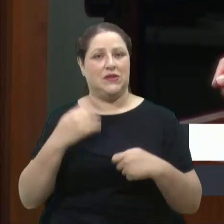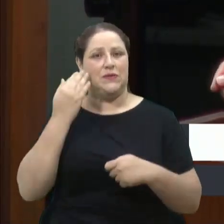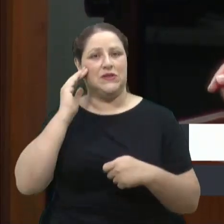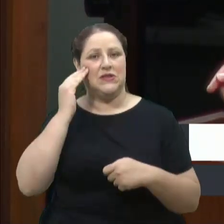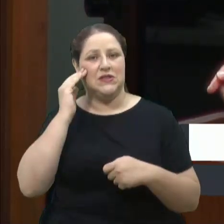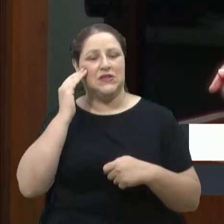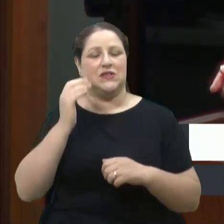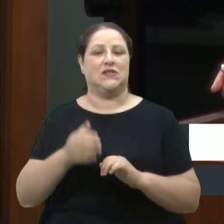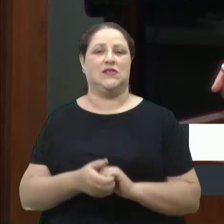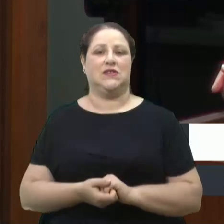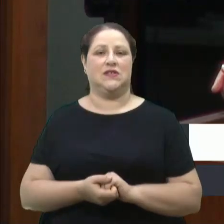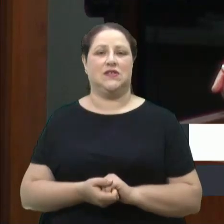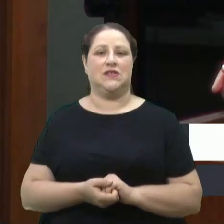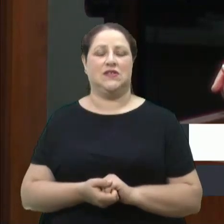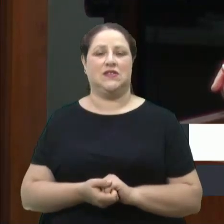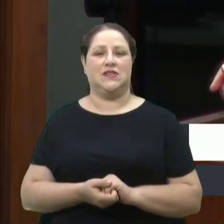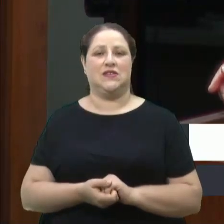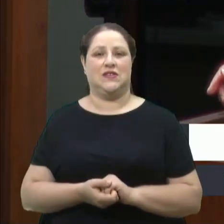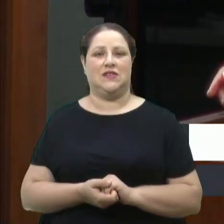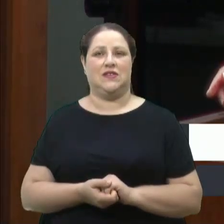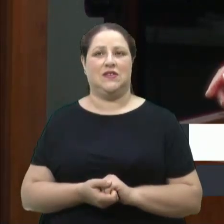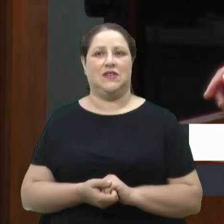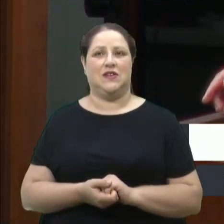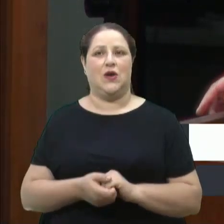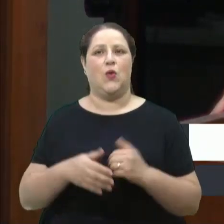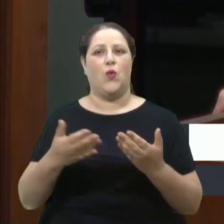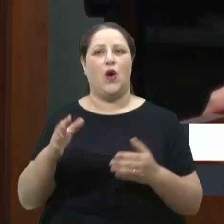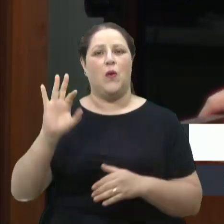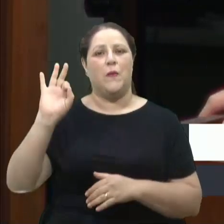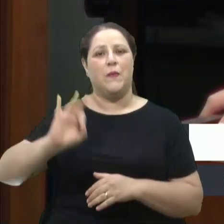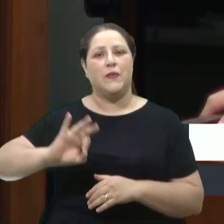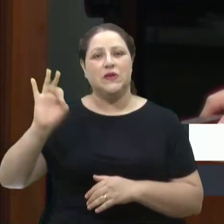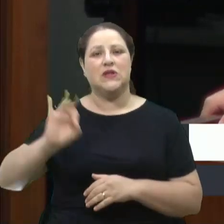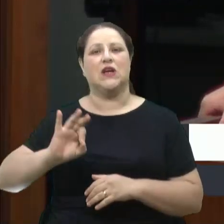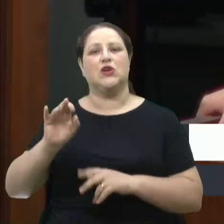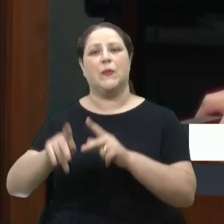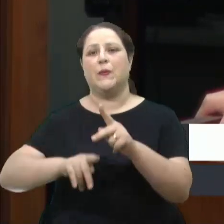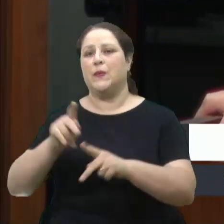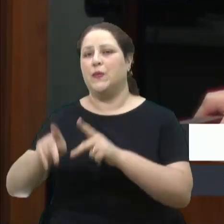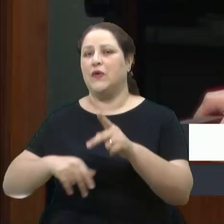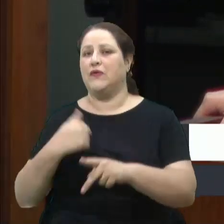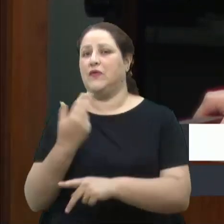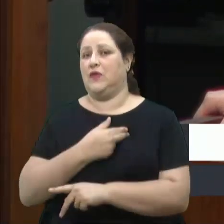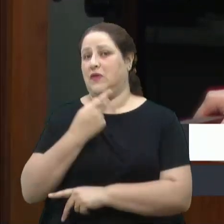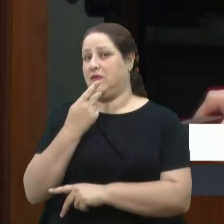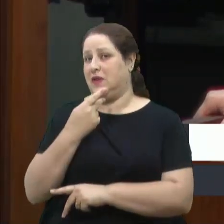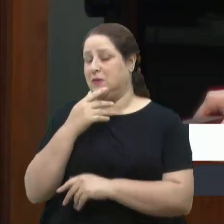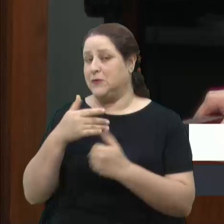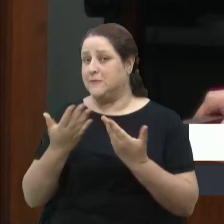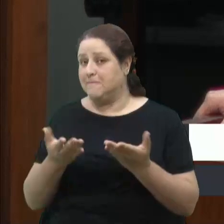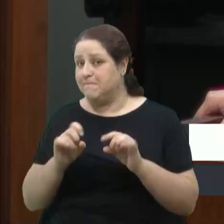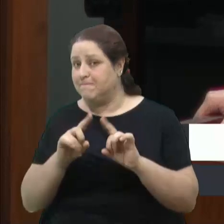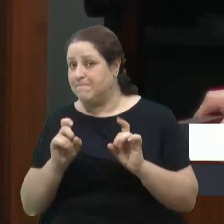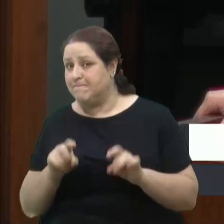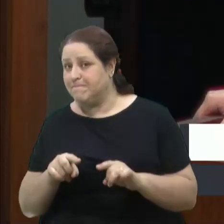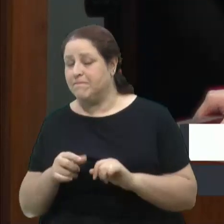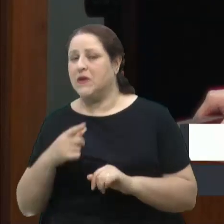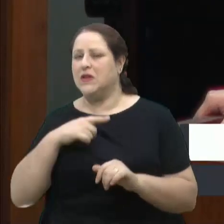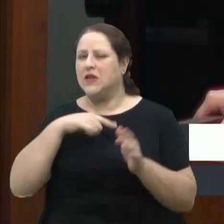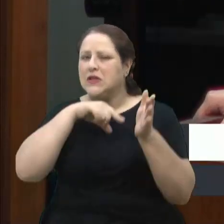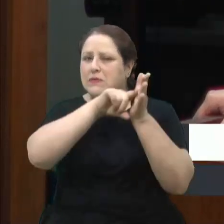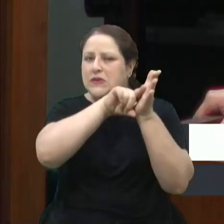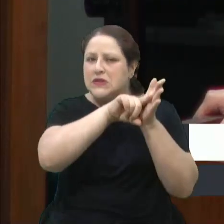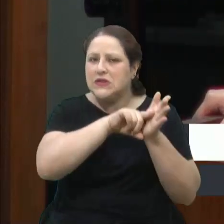de que parcela da população a gente está falando. Tem pesquisas que